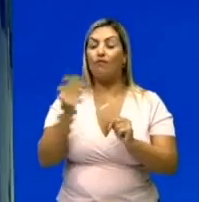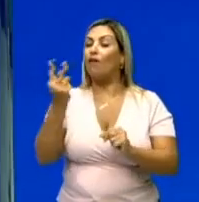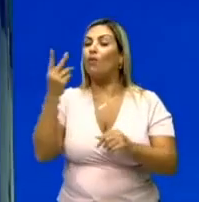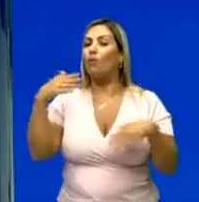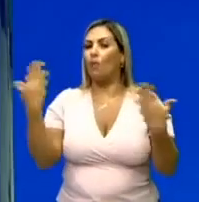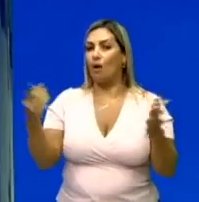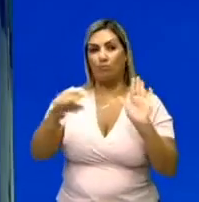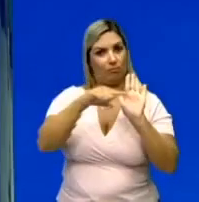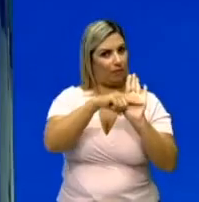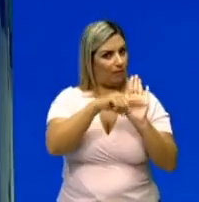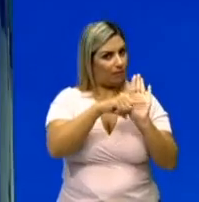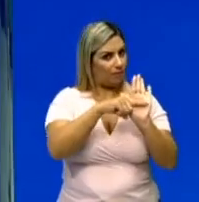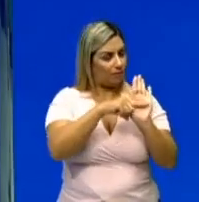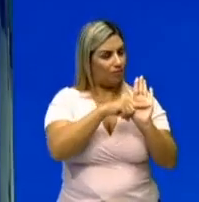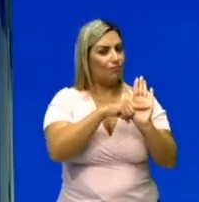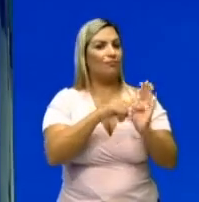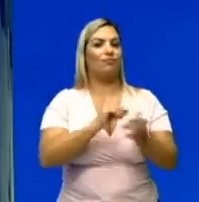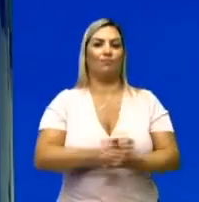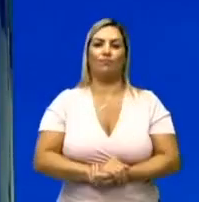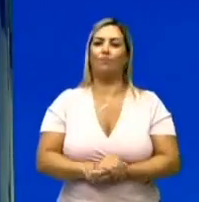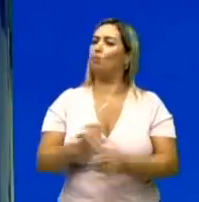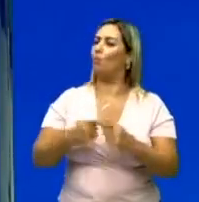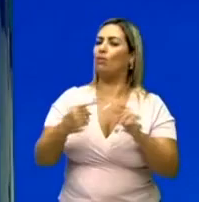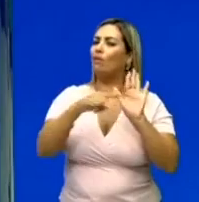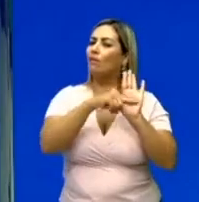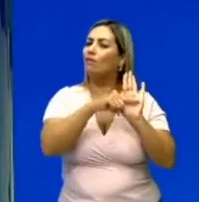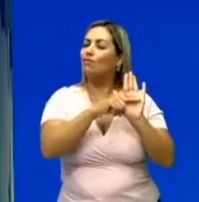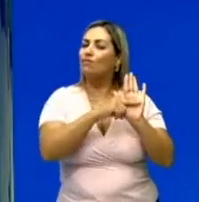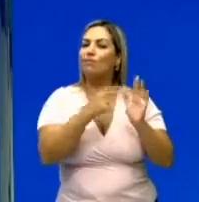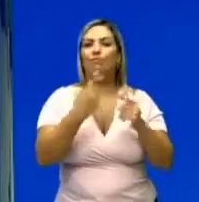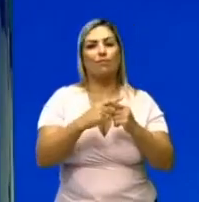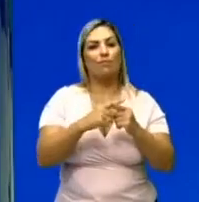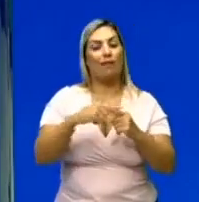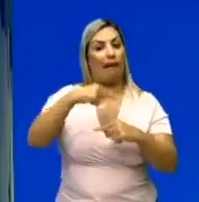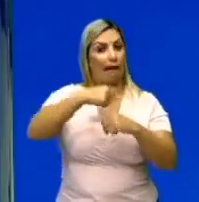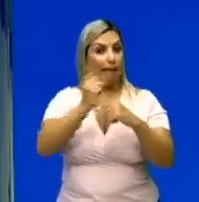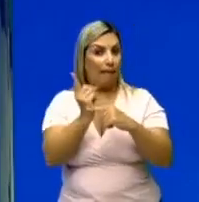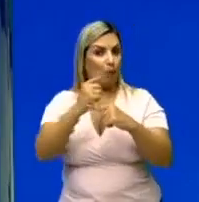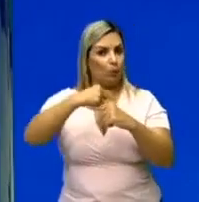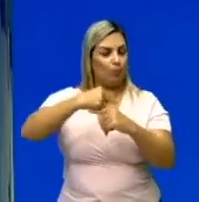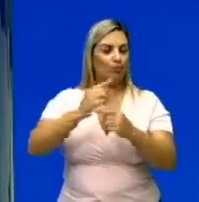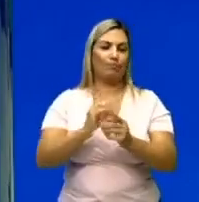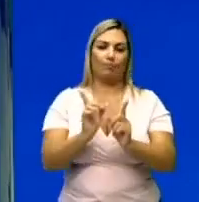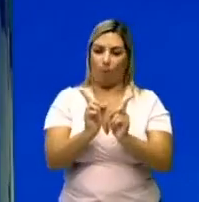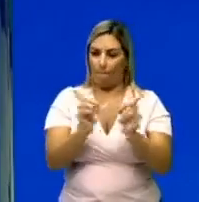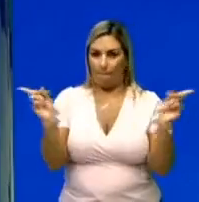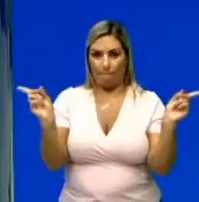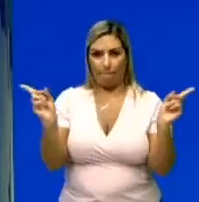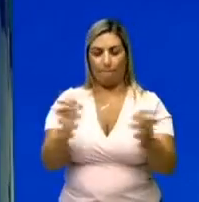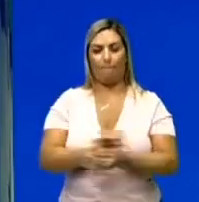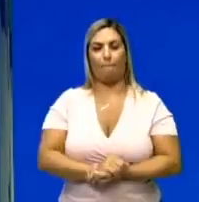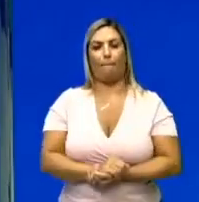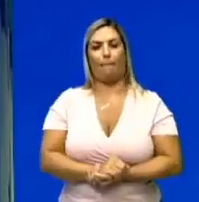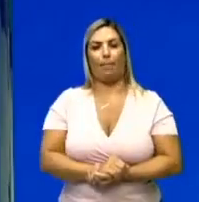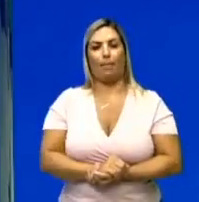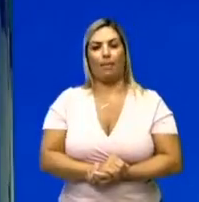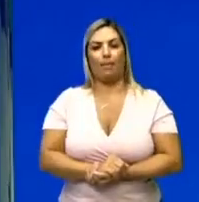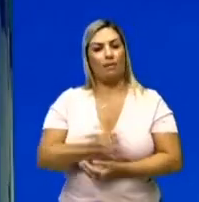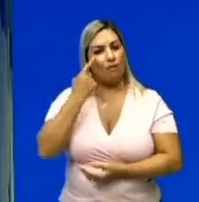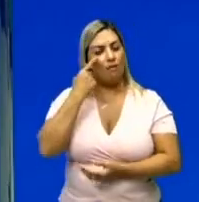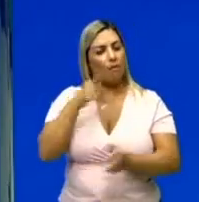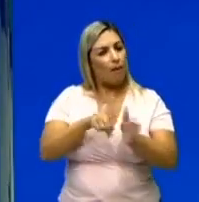valor o quê? Negativo. Por que negativo? Por causa do ângulo. Beleza? Vamos lá para a gente poder